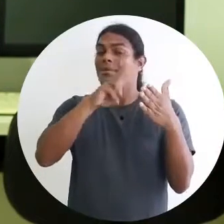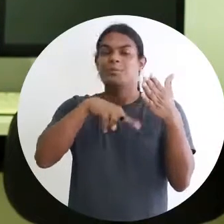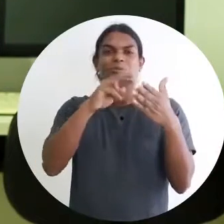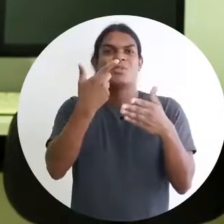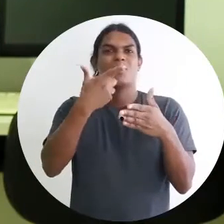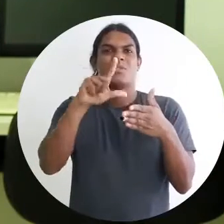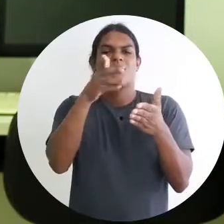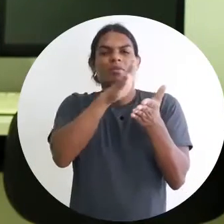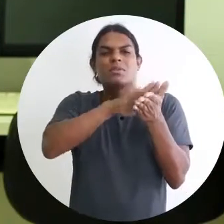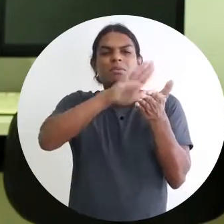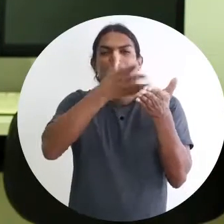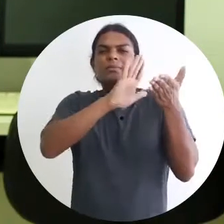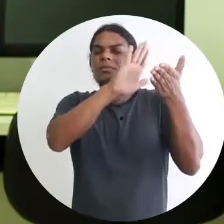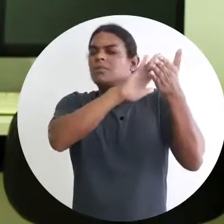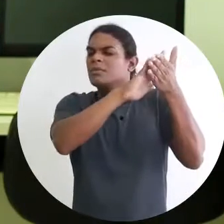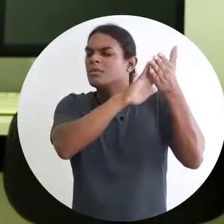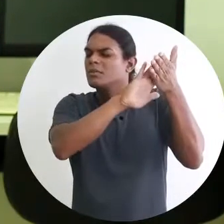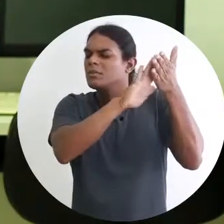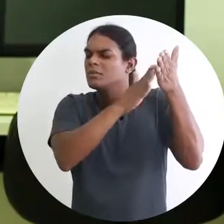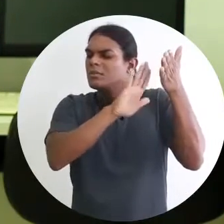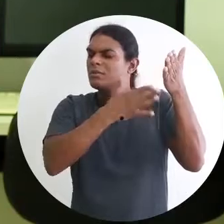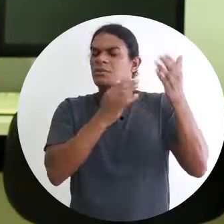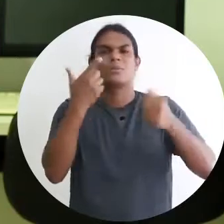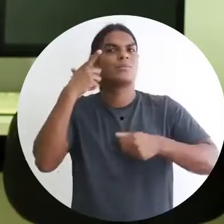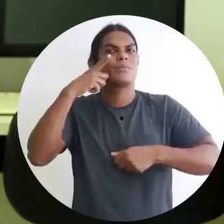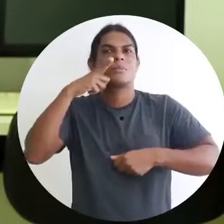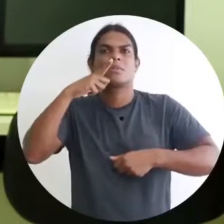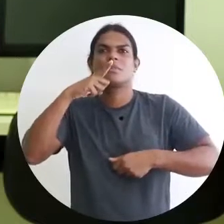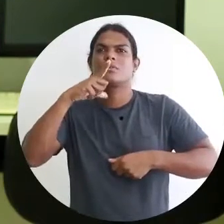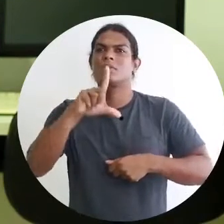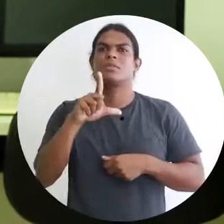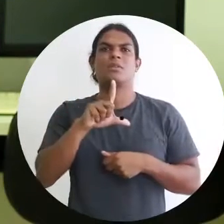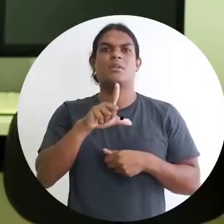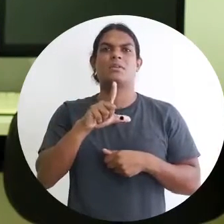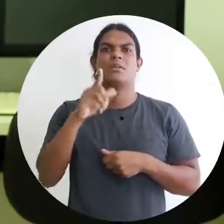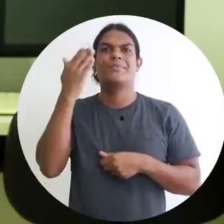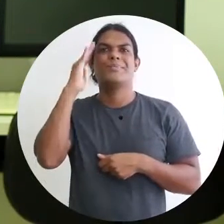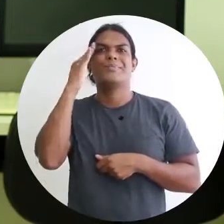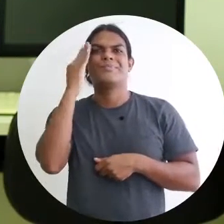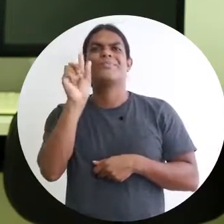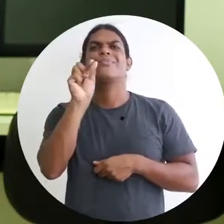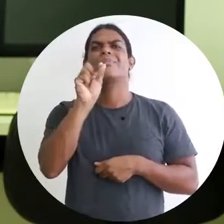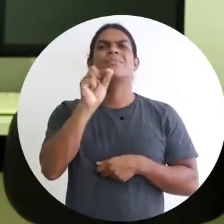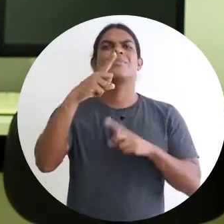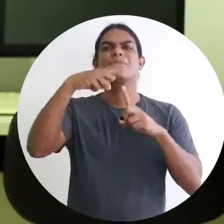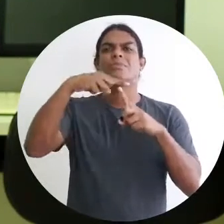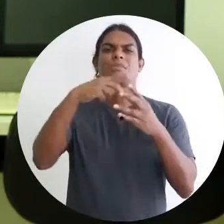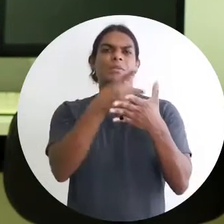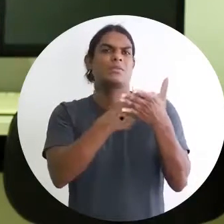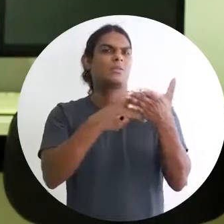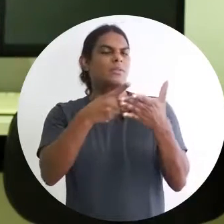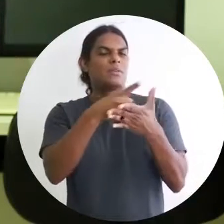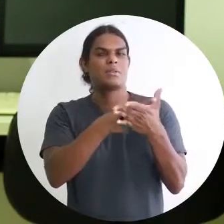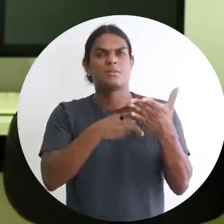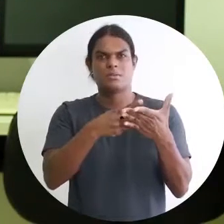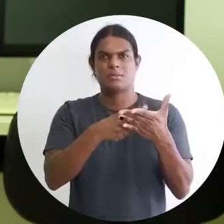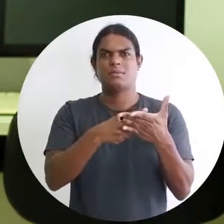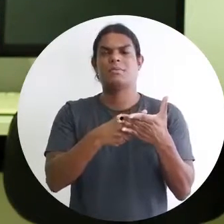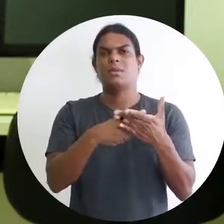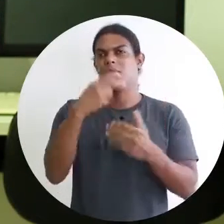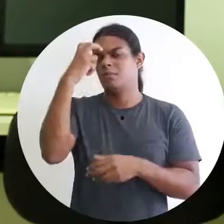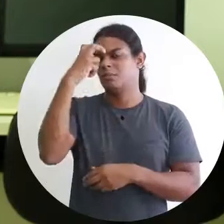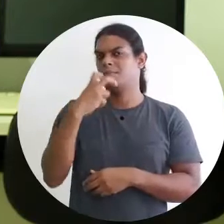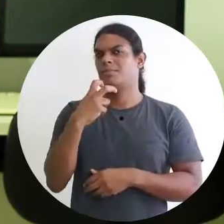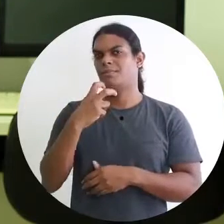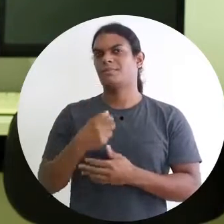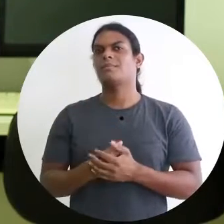relevo. Então as pessoas com deficiência visual têm dificuldade de interpretar, não conseguem enxergar essa figura, obviamente.